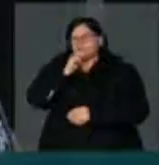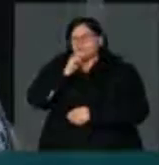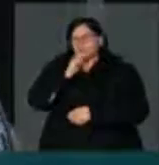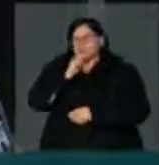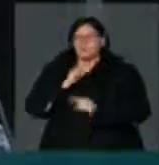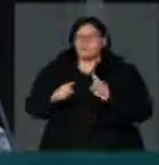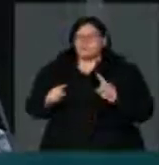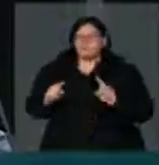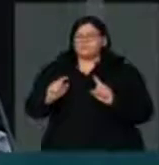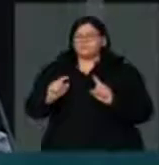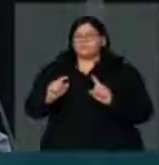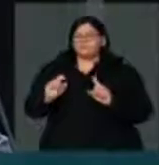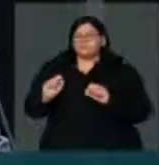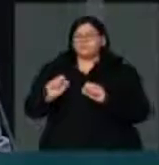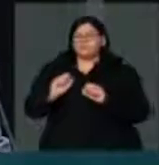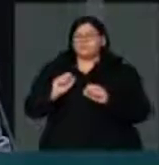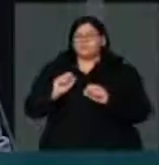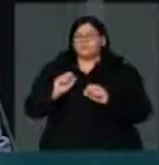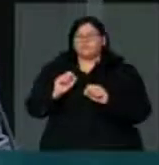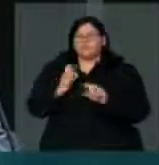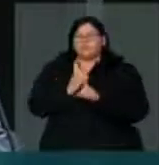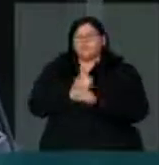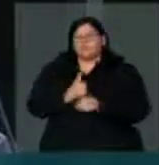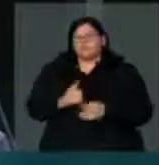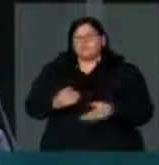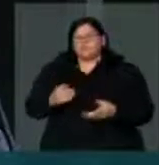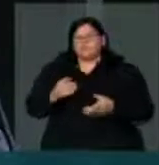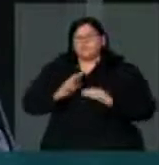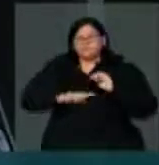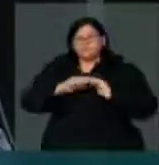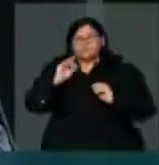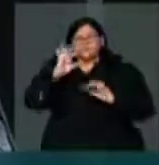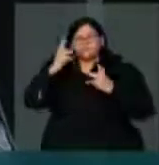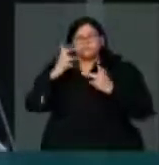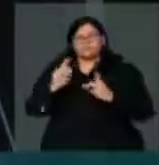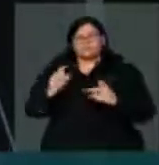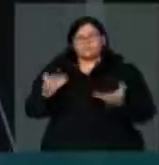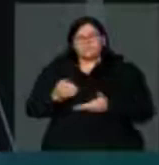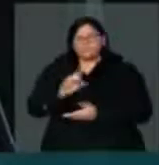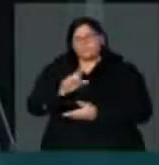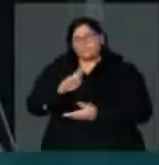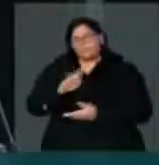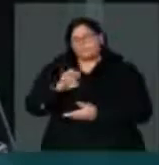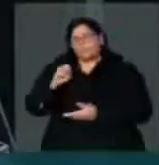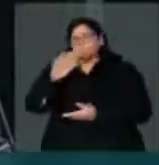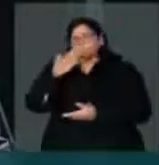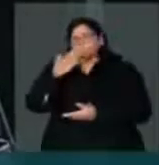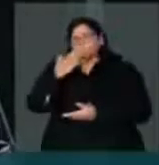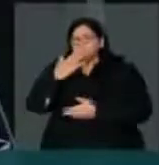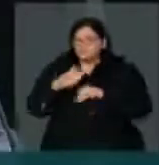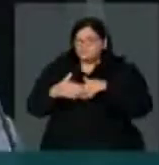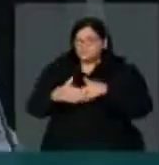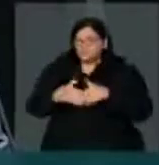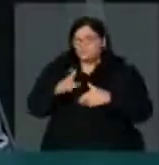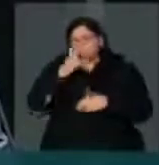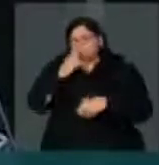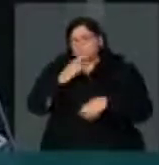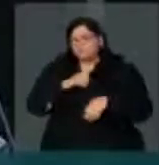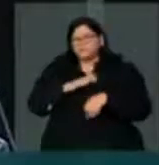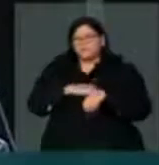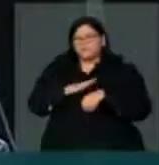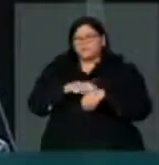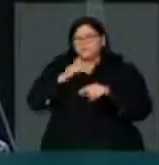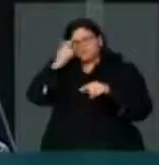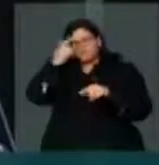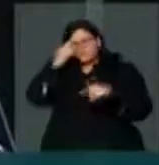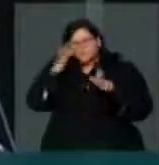tudo indica, as novas direções desses clubes agora estão mais com o pé no chão. O nosso presidente do Flamengo, Bandeira de Melo, esteve aqui apoiando